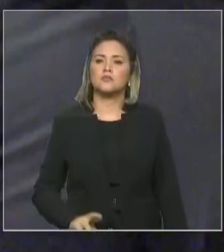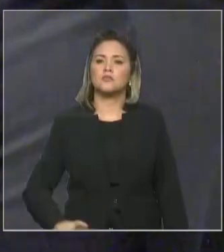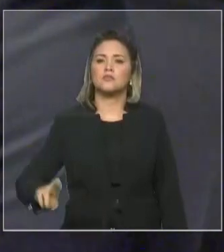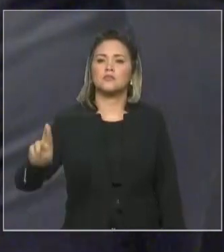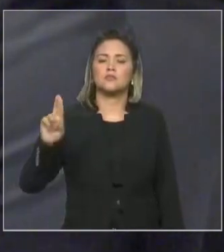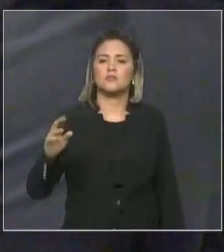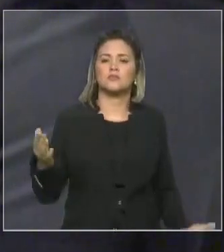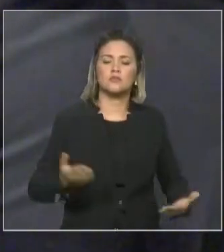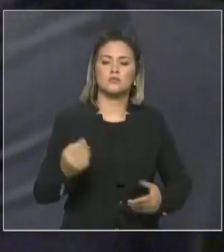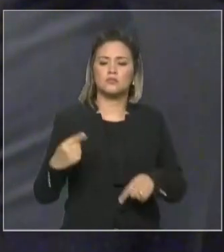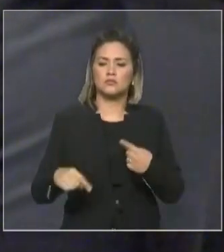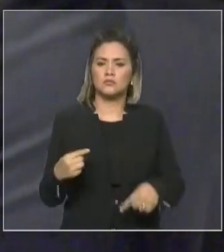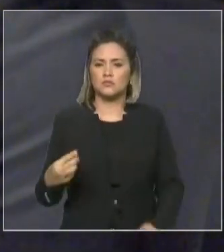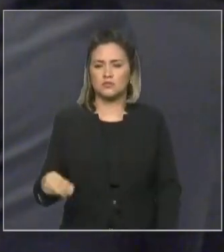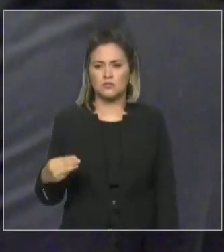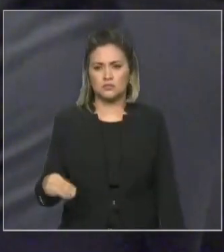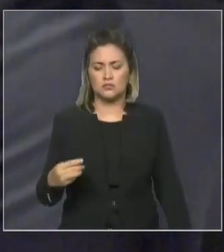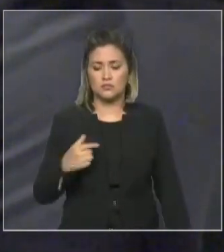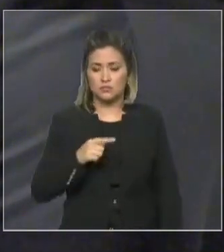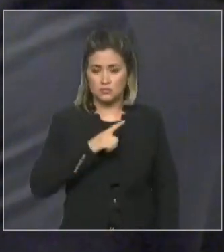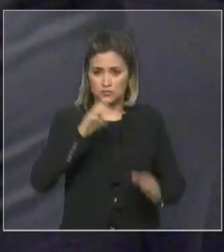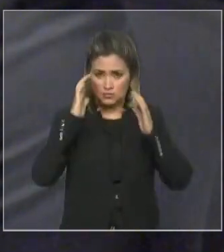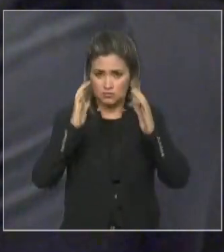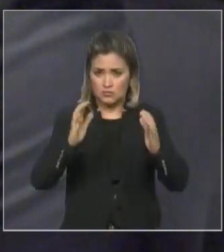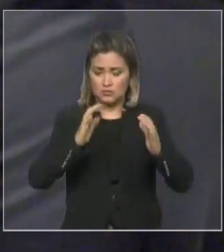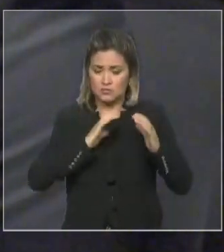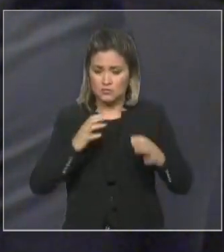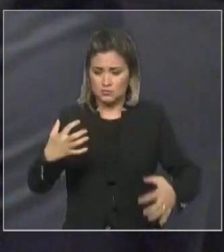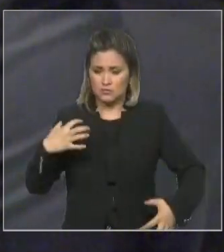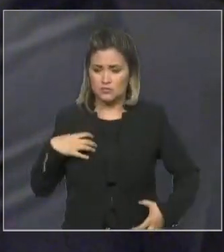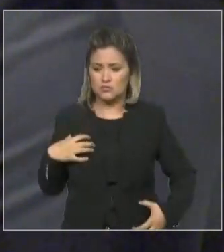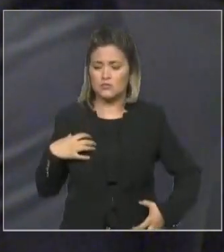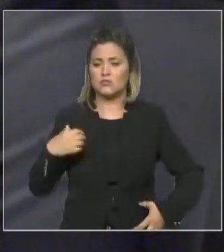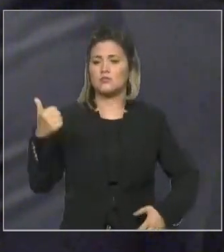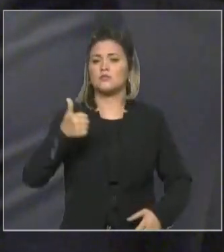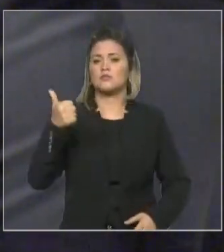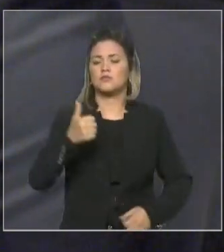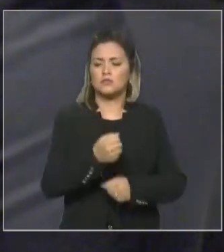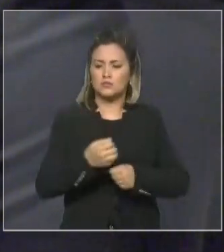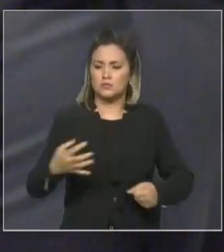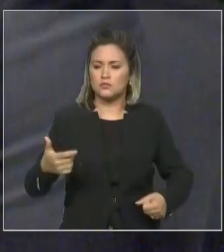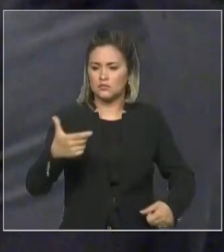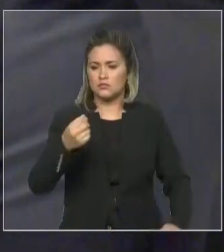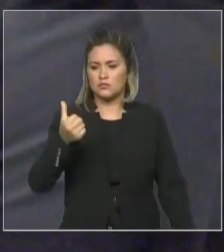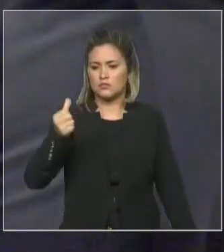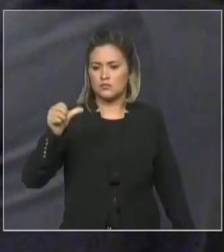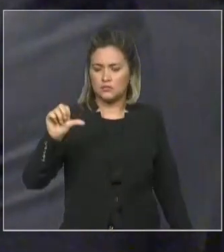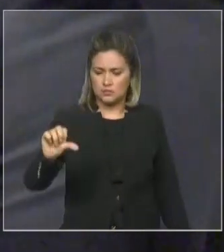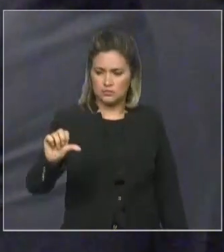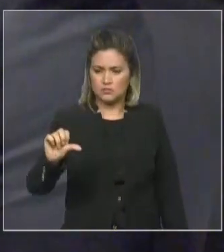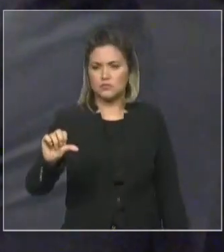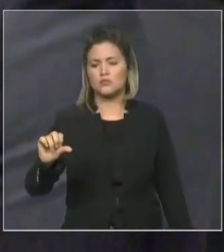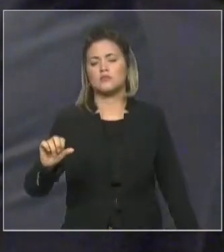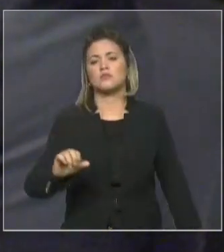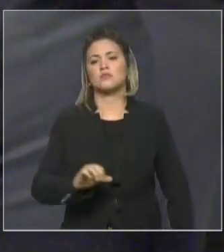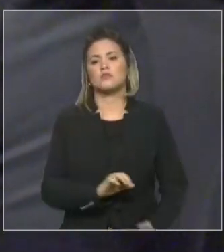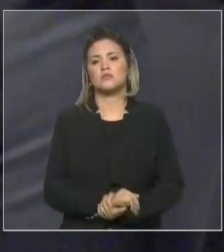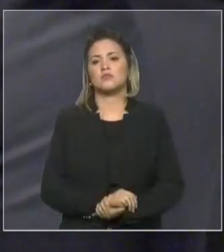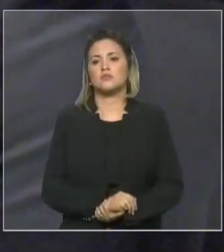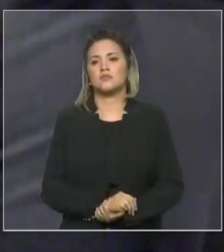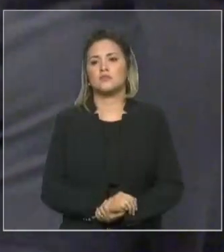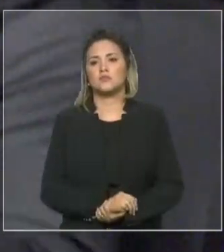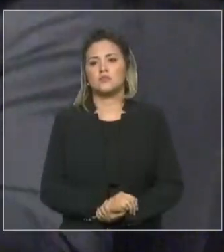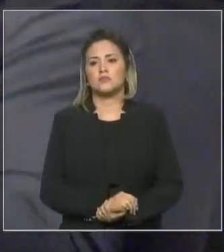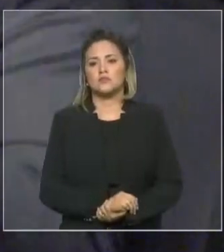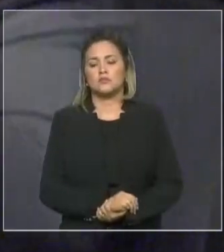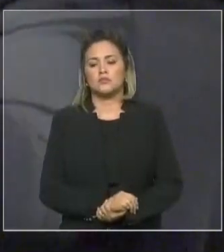política do Maranhão. Eu tive a honra de assumir o meu primeiro mandato em 2009, num momento de uma turbulência política existia